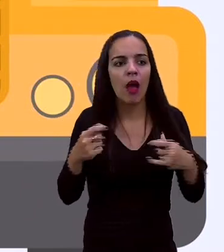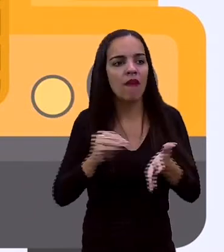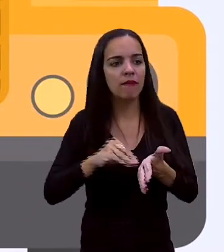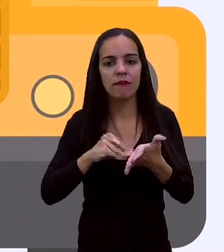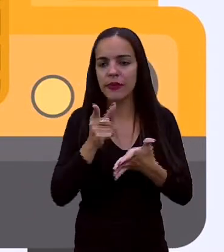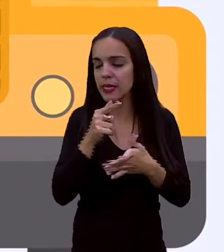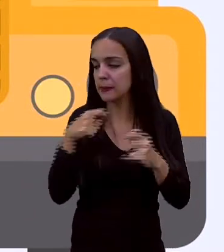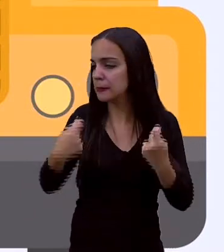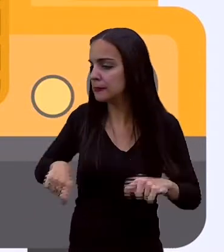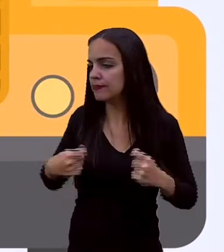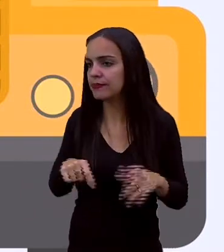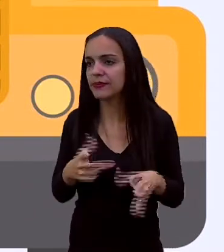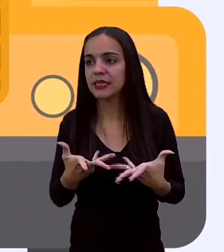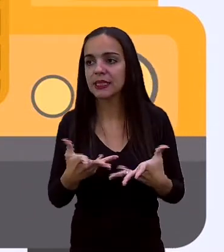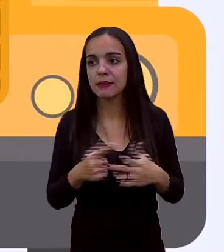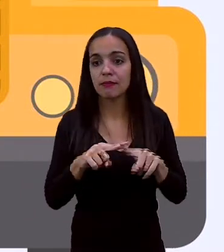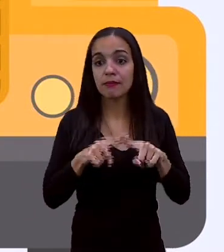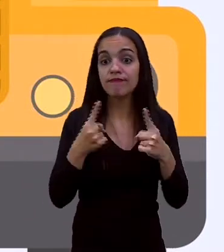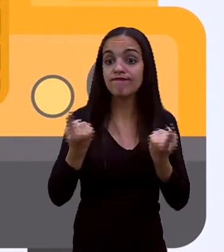vontade de beber água.